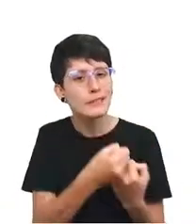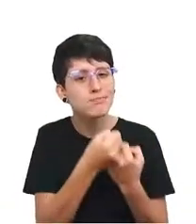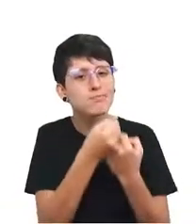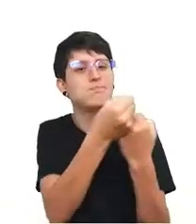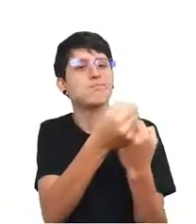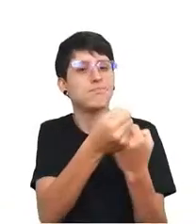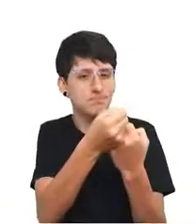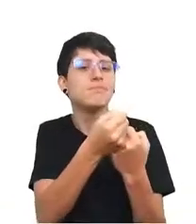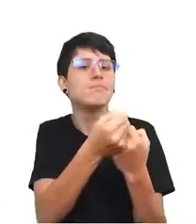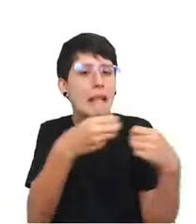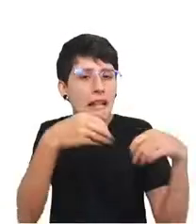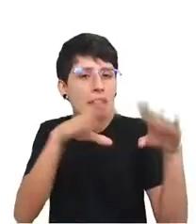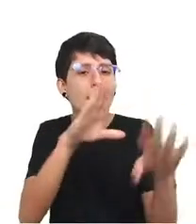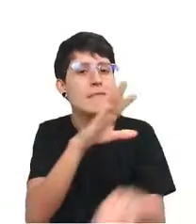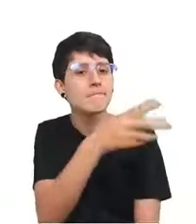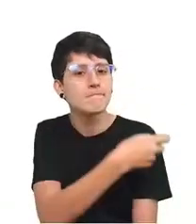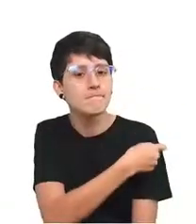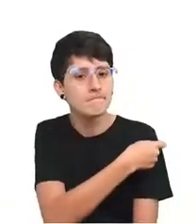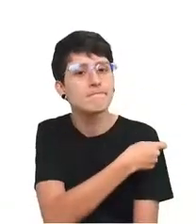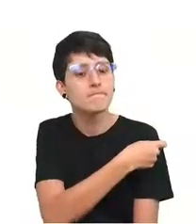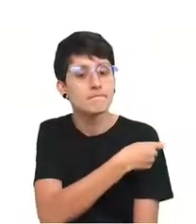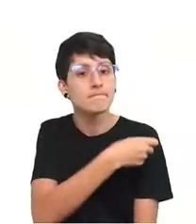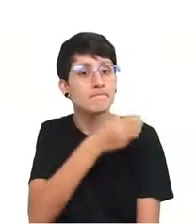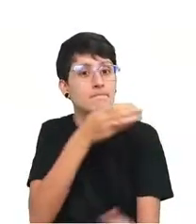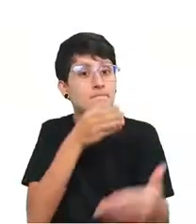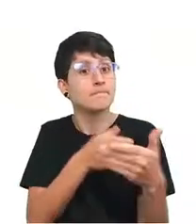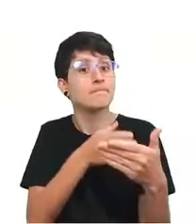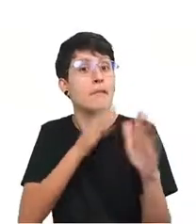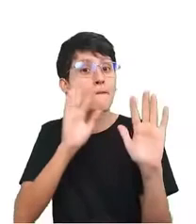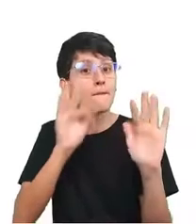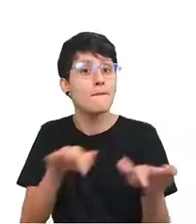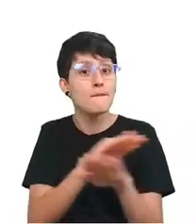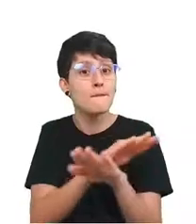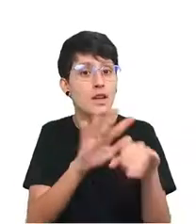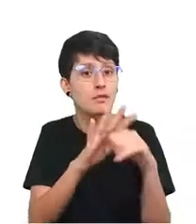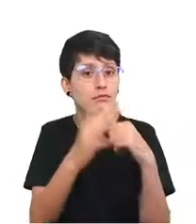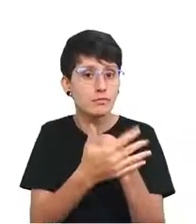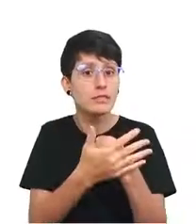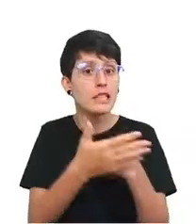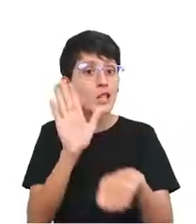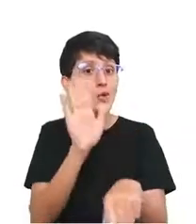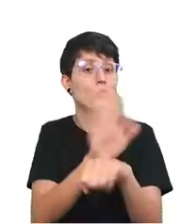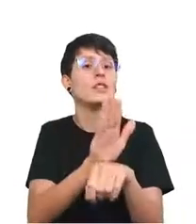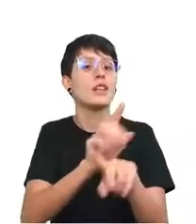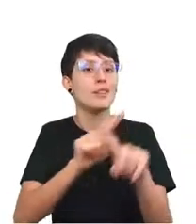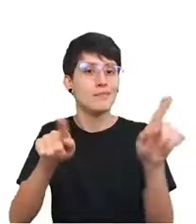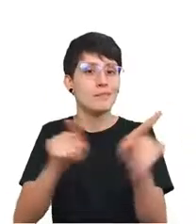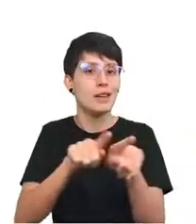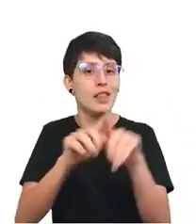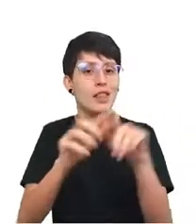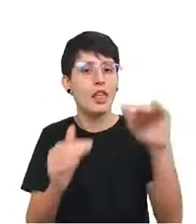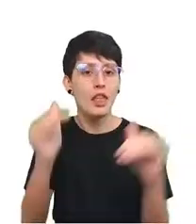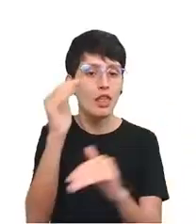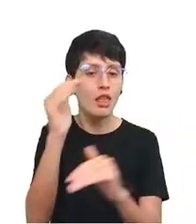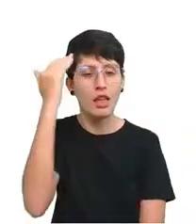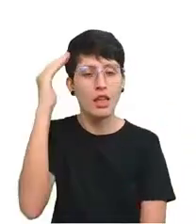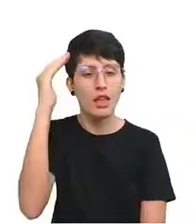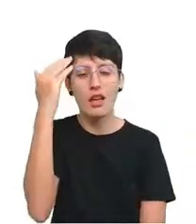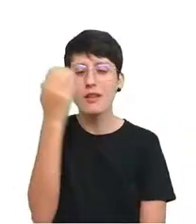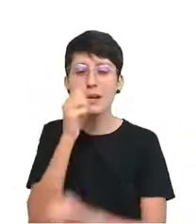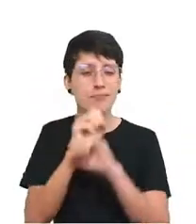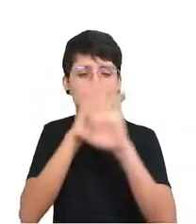interromperiam a pandemia, ou freariam a pandemia, o entendimento da própria doença foi muito inferior do que poderia ter sido.